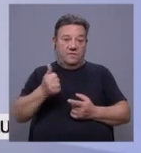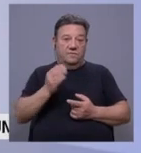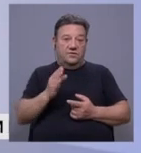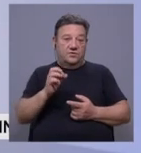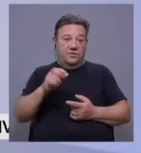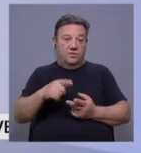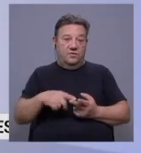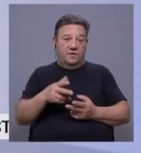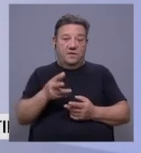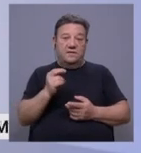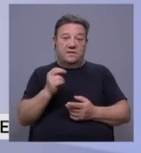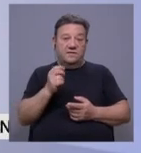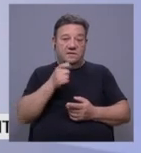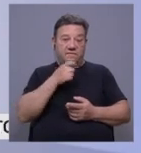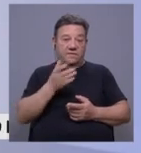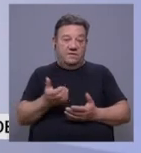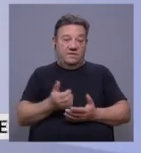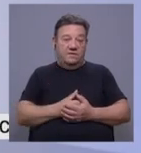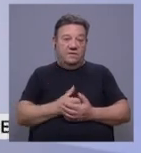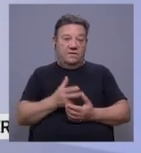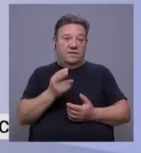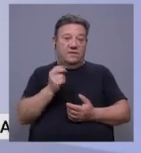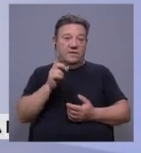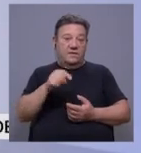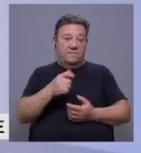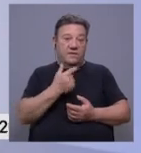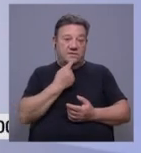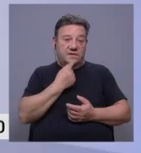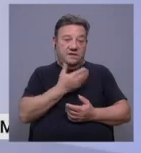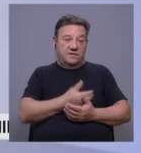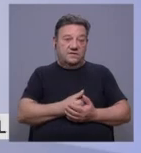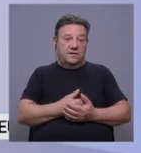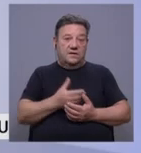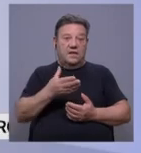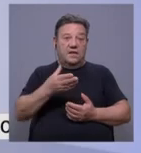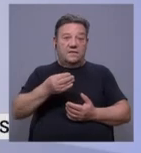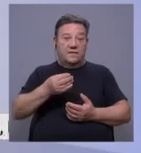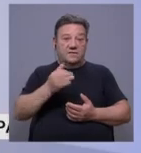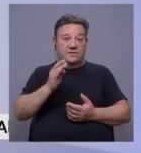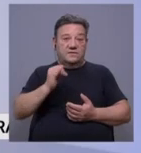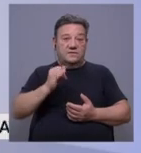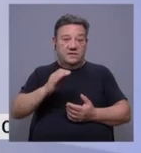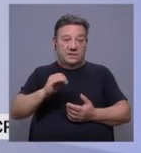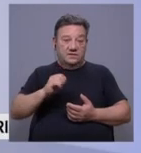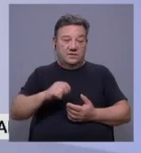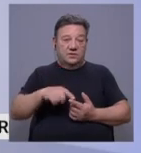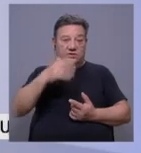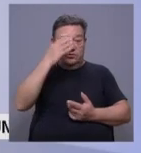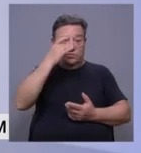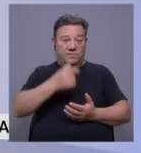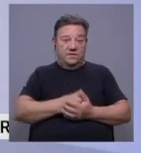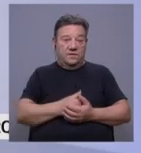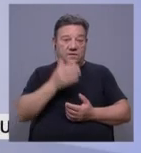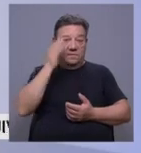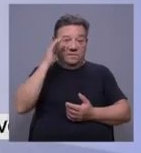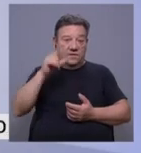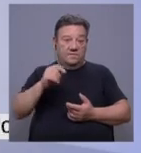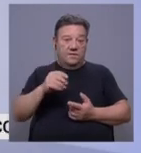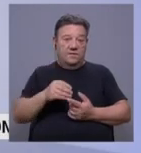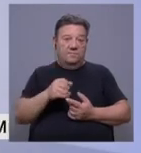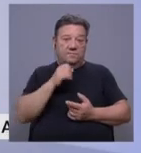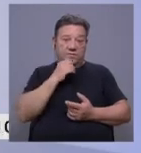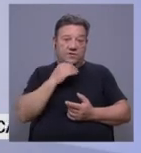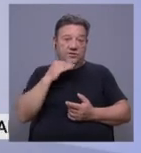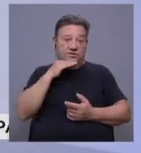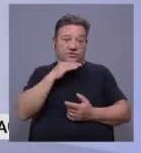Beja com 8, 13 graus para Faro, 13 graus também para Sagres e 10 graus para Sines e para Setúbal. Prevê-se também a formação